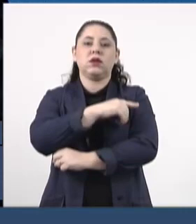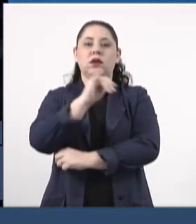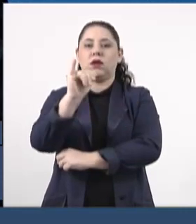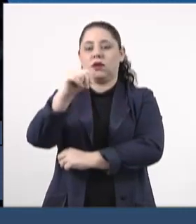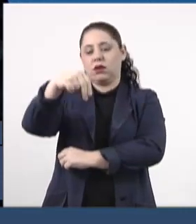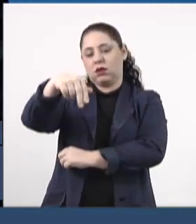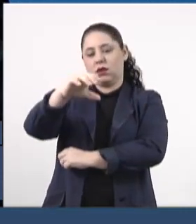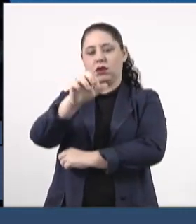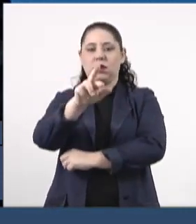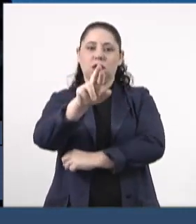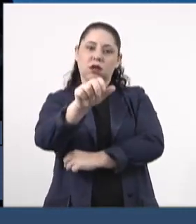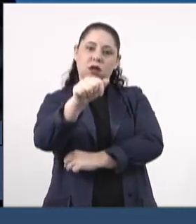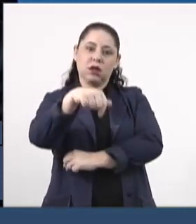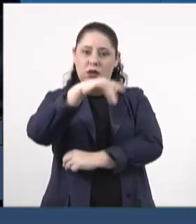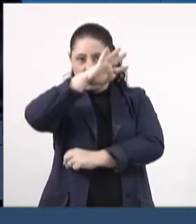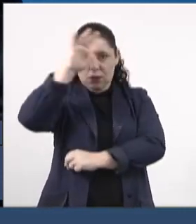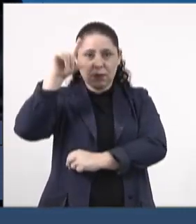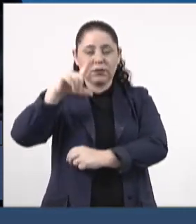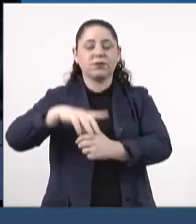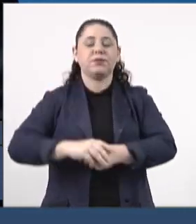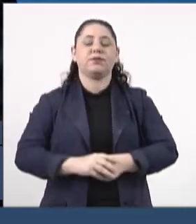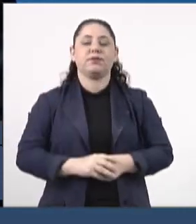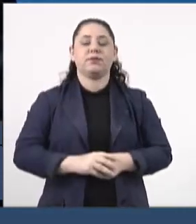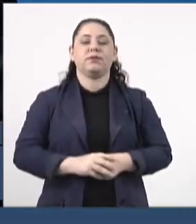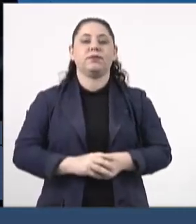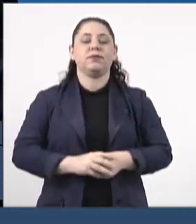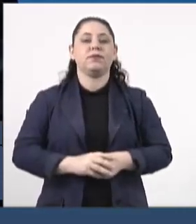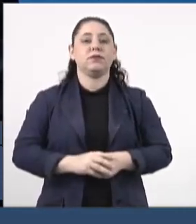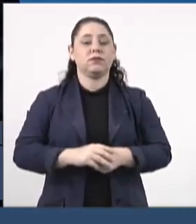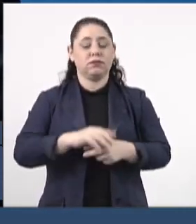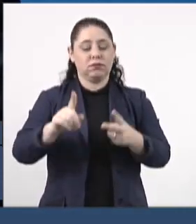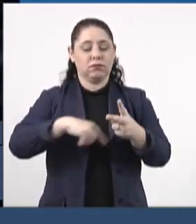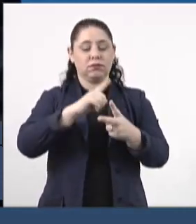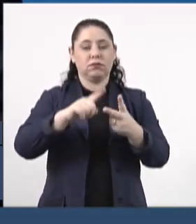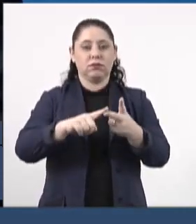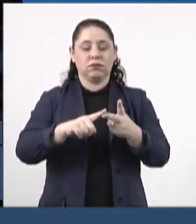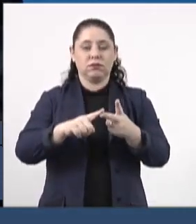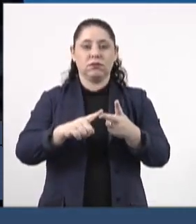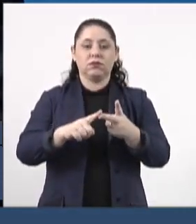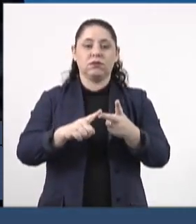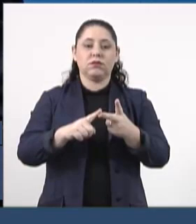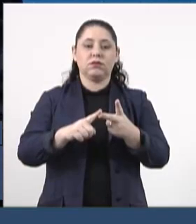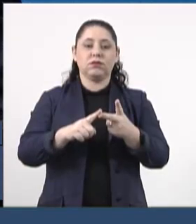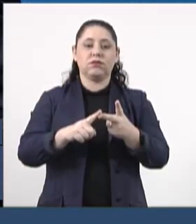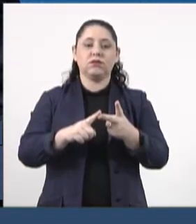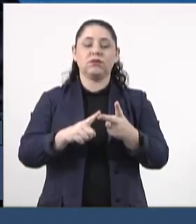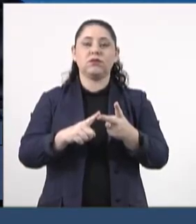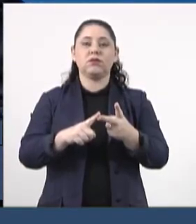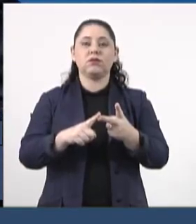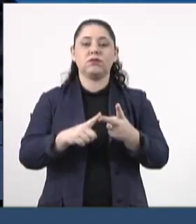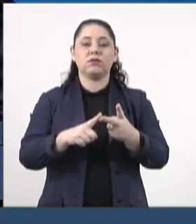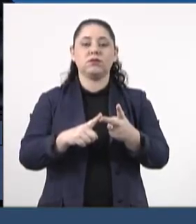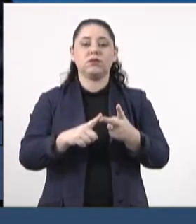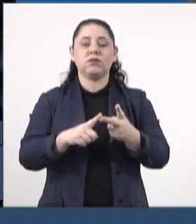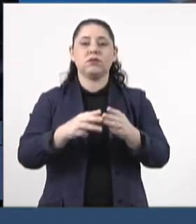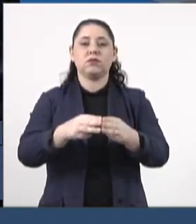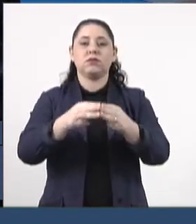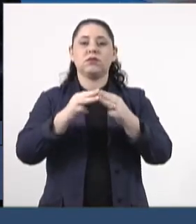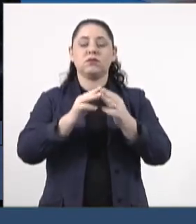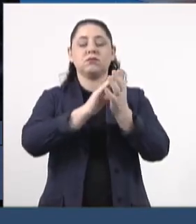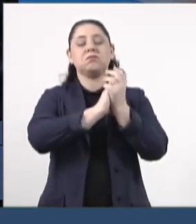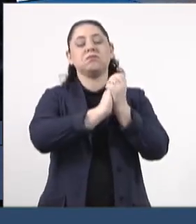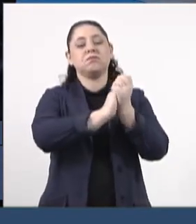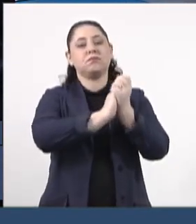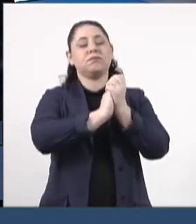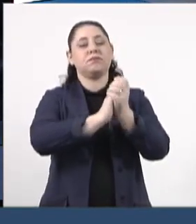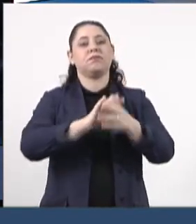INCRA em Mato Grosso do Sul. A segunda moção de